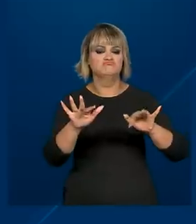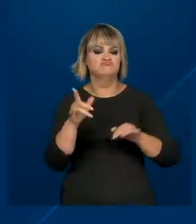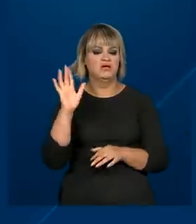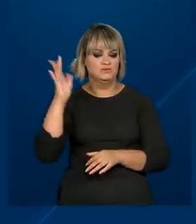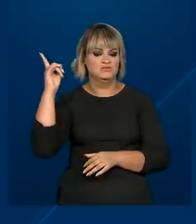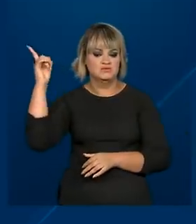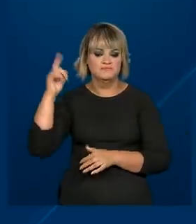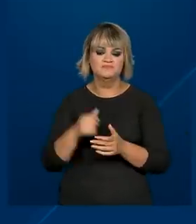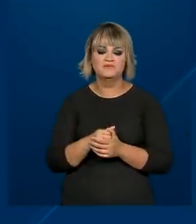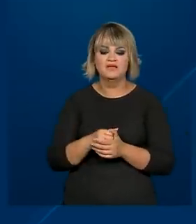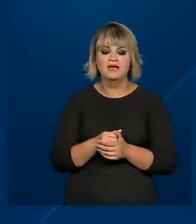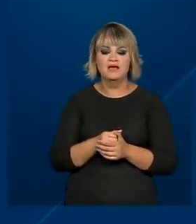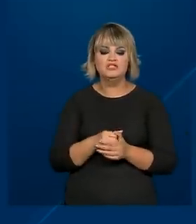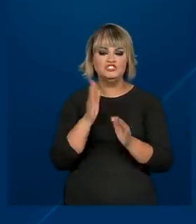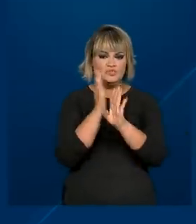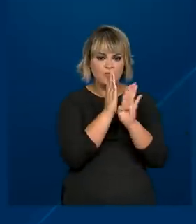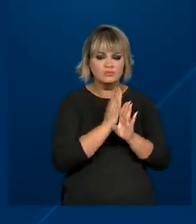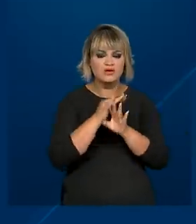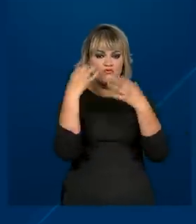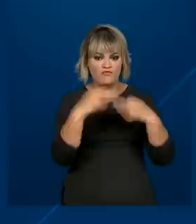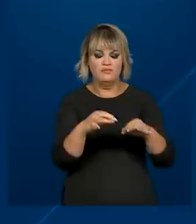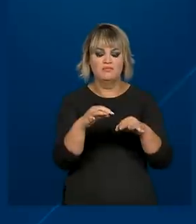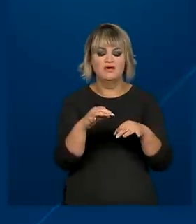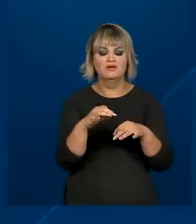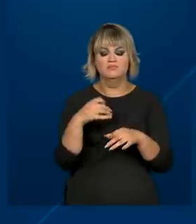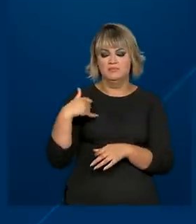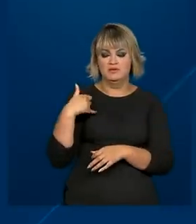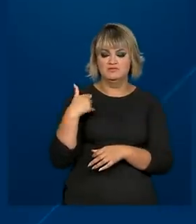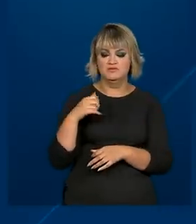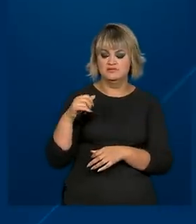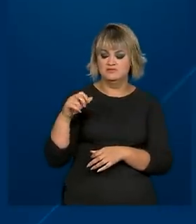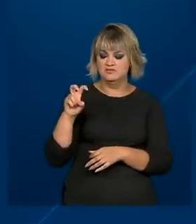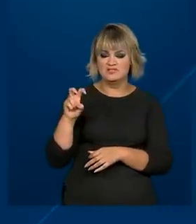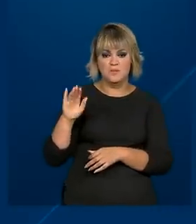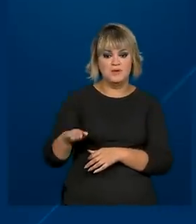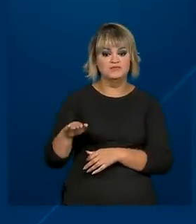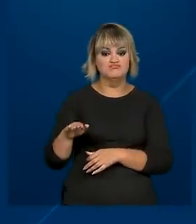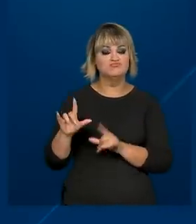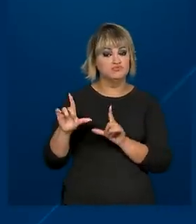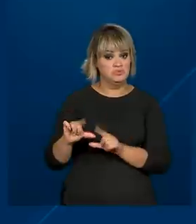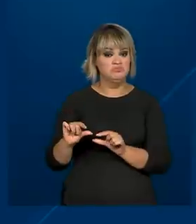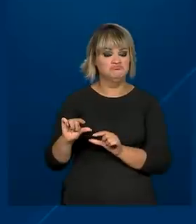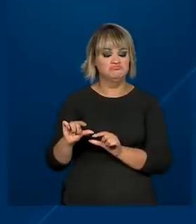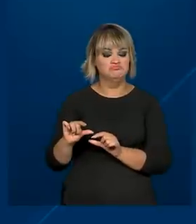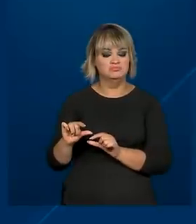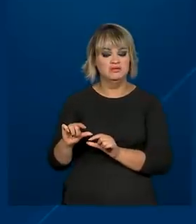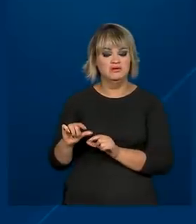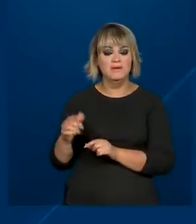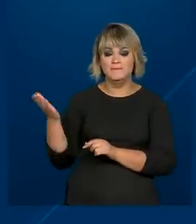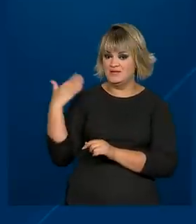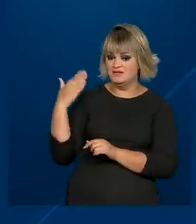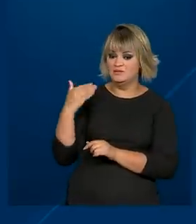A taxa de detecção da AIDS em menores de 5 anos também caiu nos últimos 10 anos,